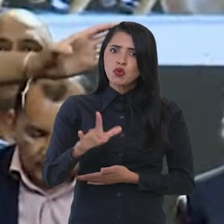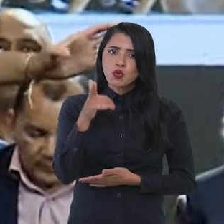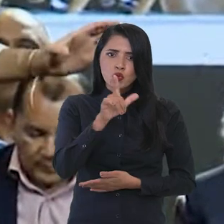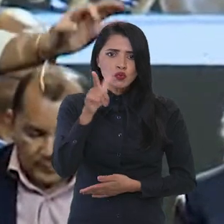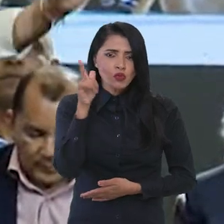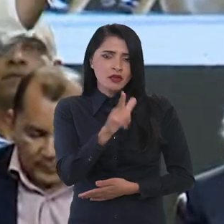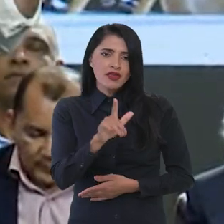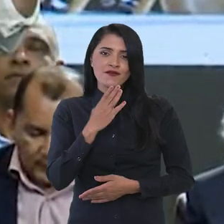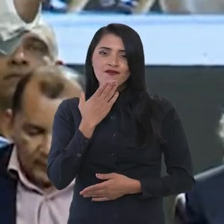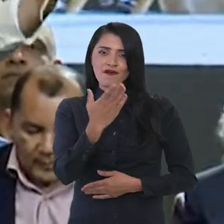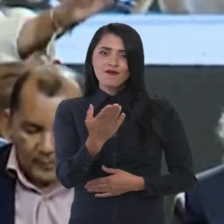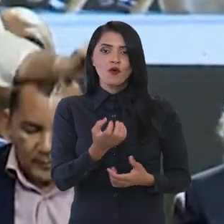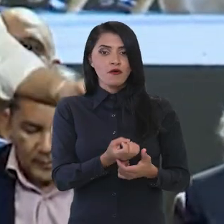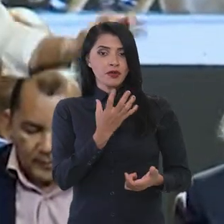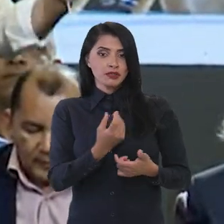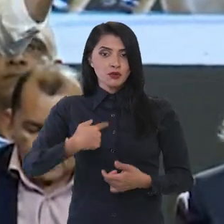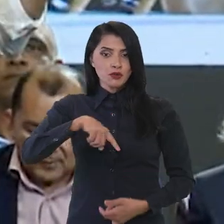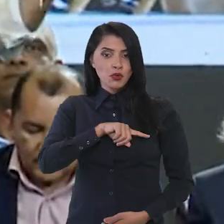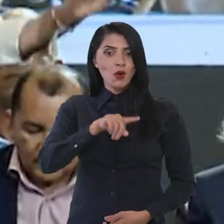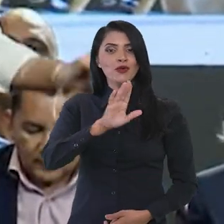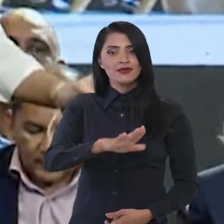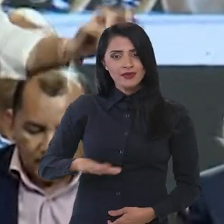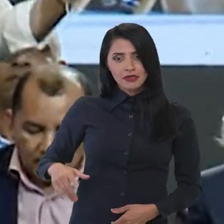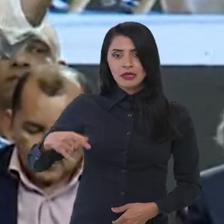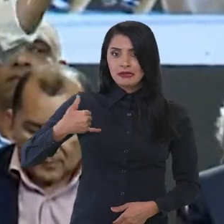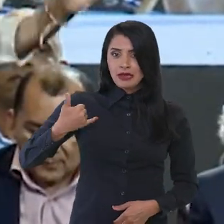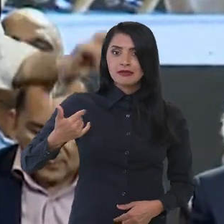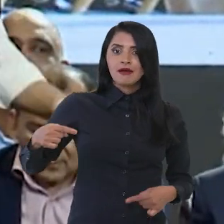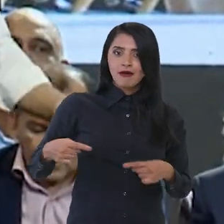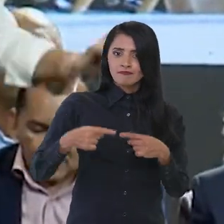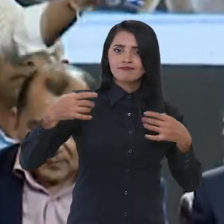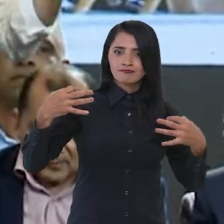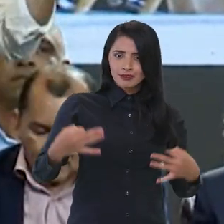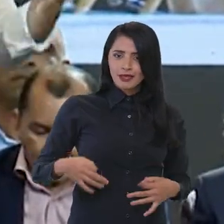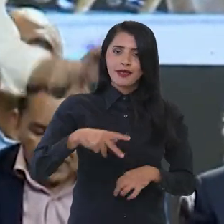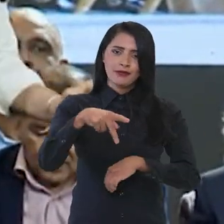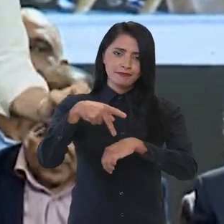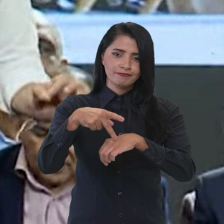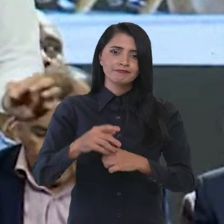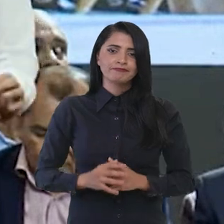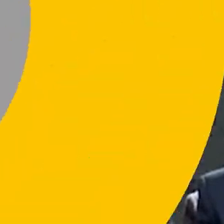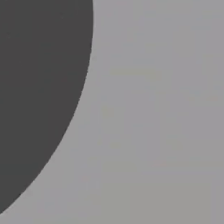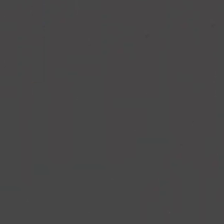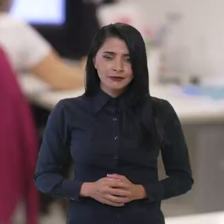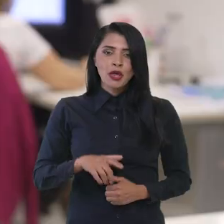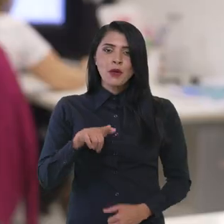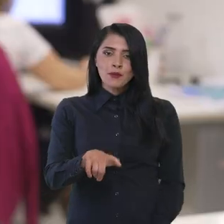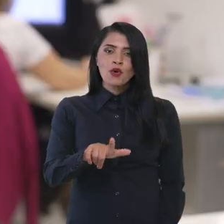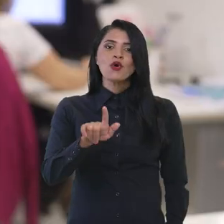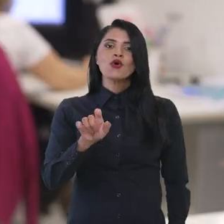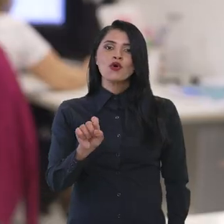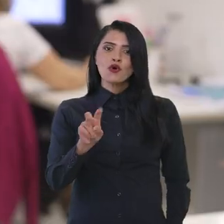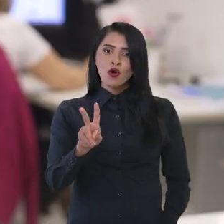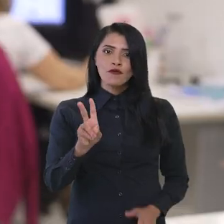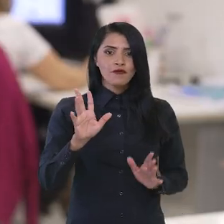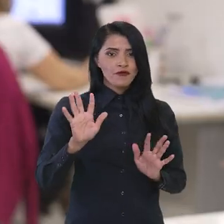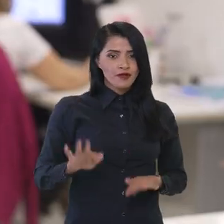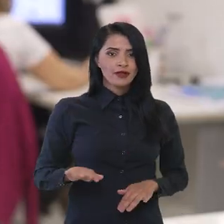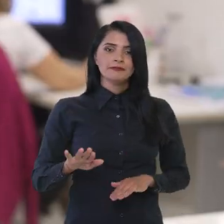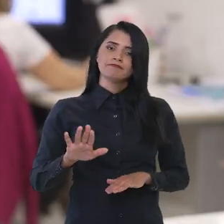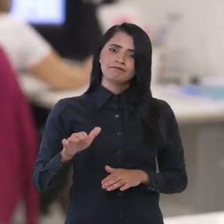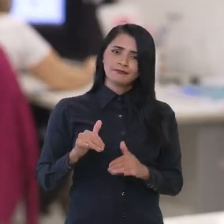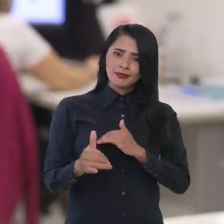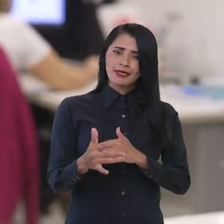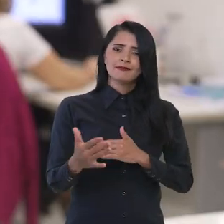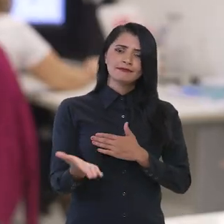nacional pela alfabetização das nossas crianças na idade certa nesse país. E o Ponto Gov de hoje fica